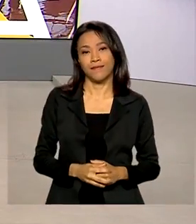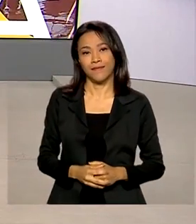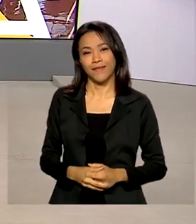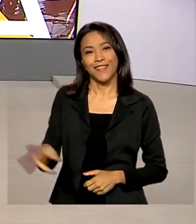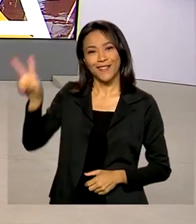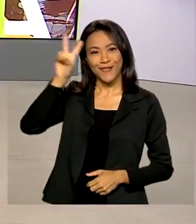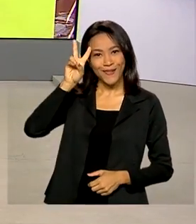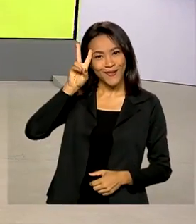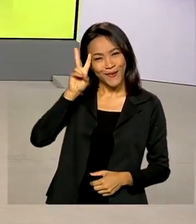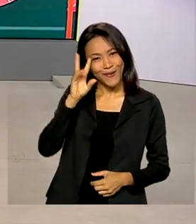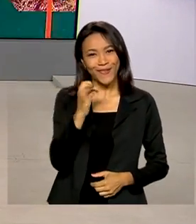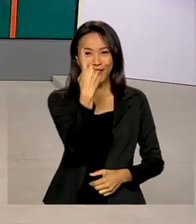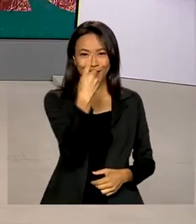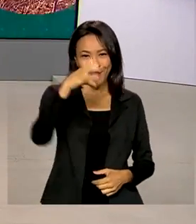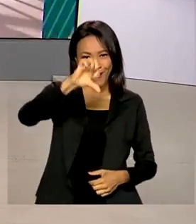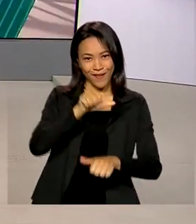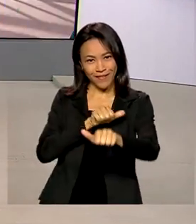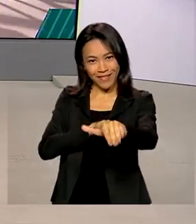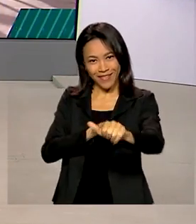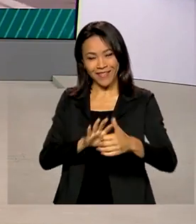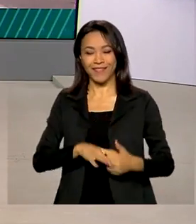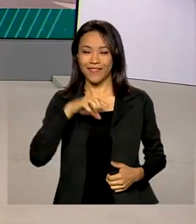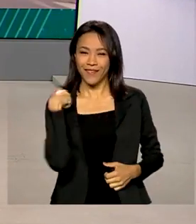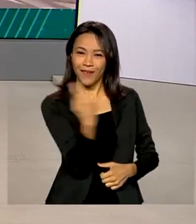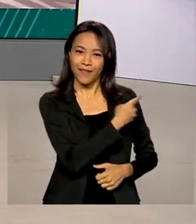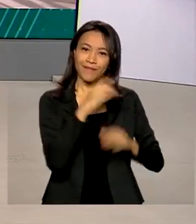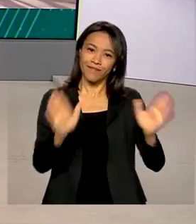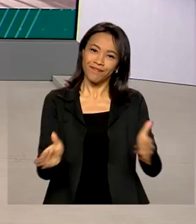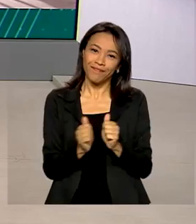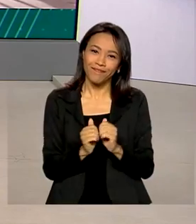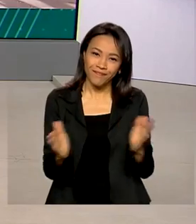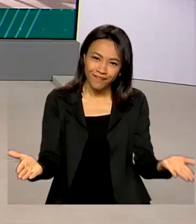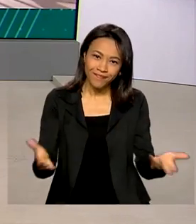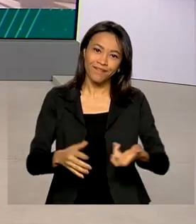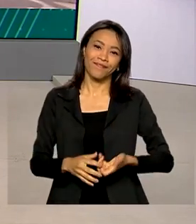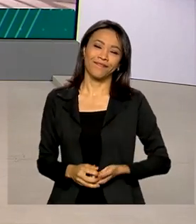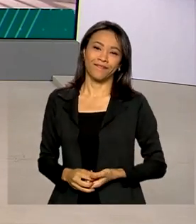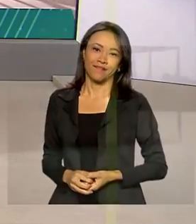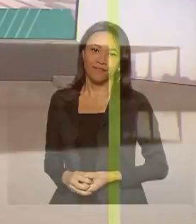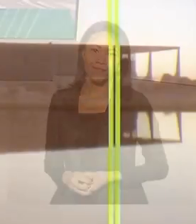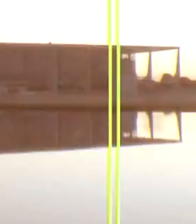Segunda-feira, 19 de setembro, o Brasil em dia já está no ar.